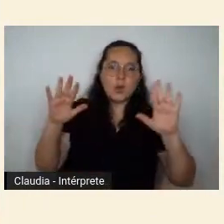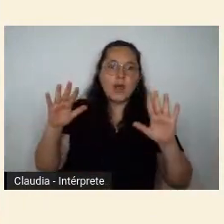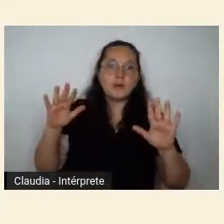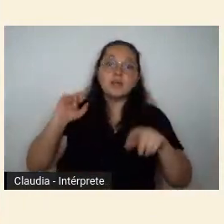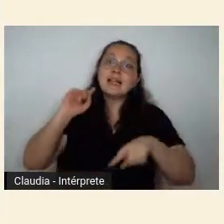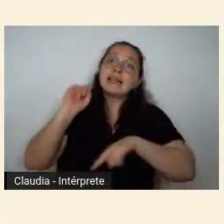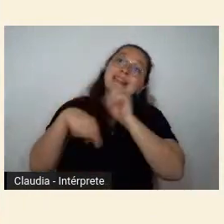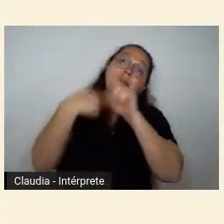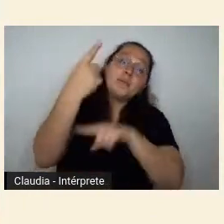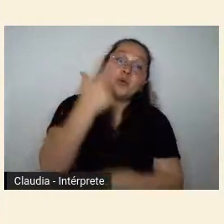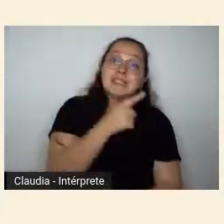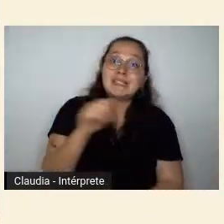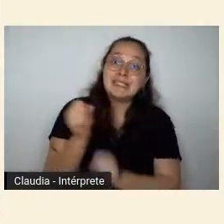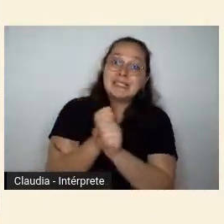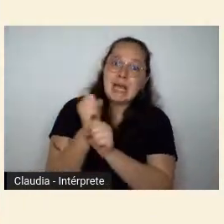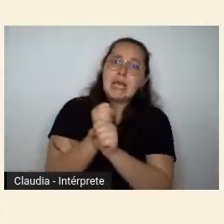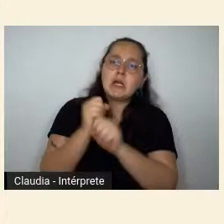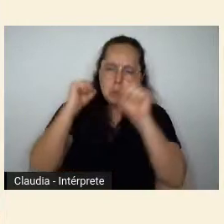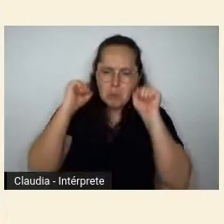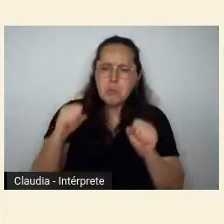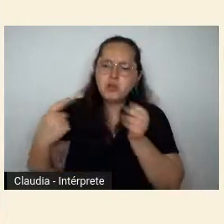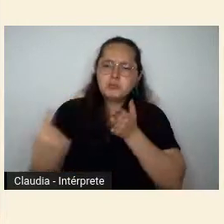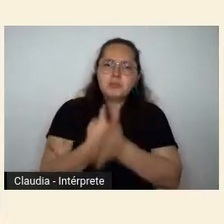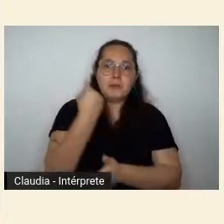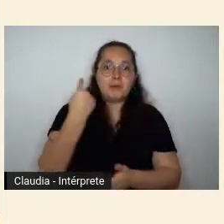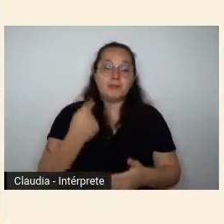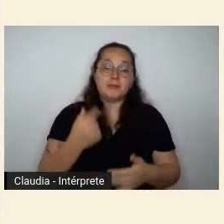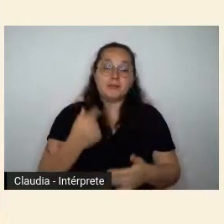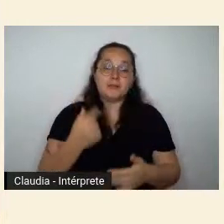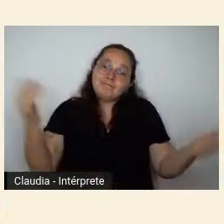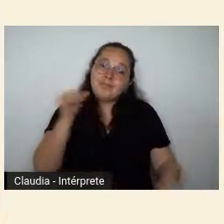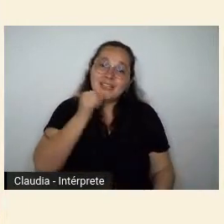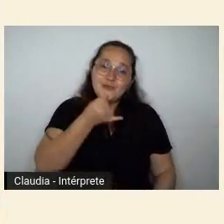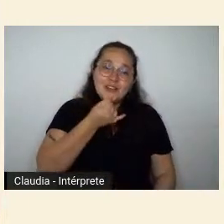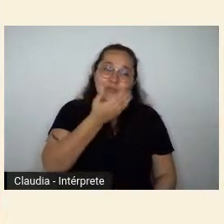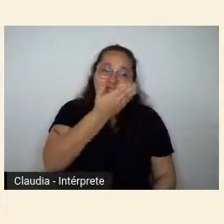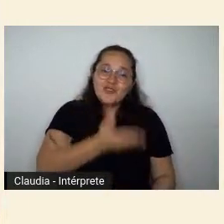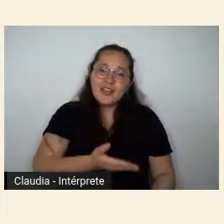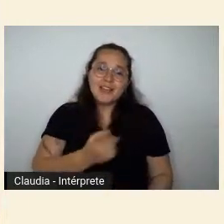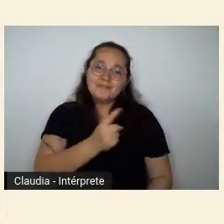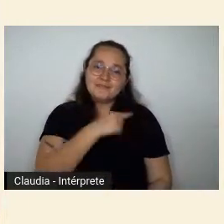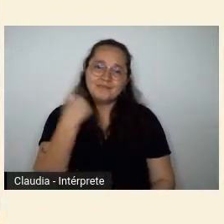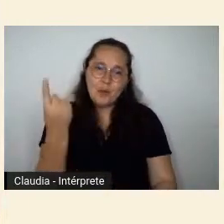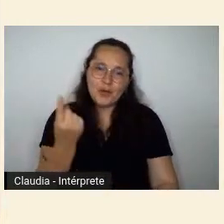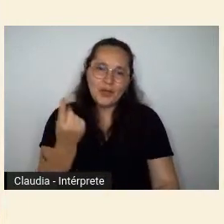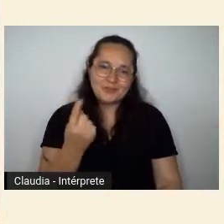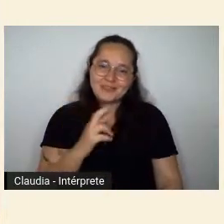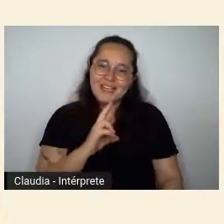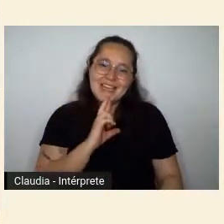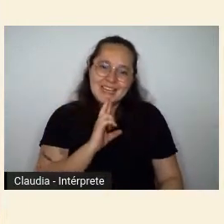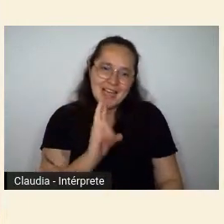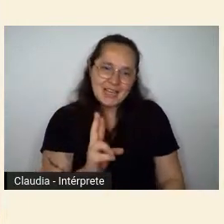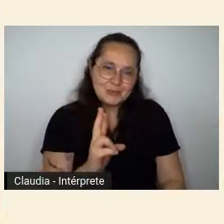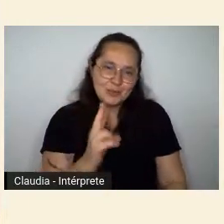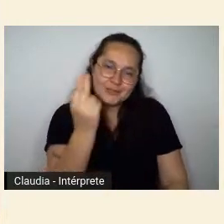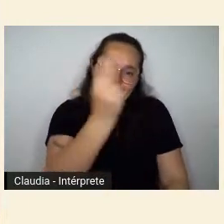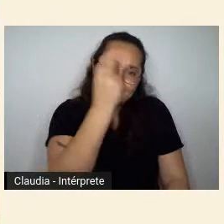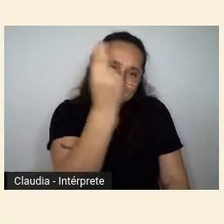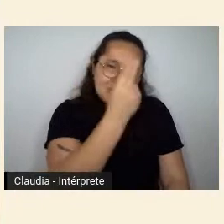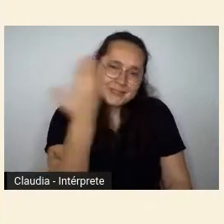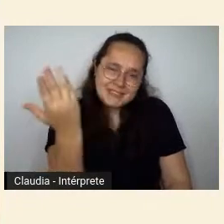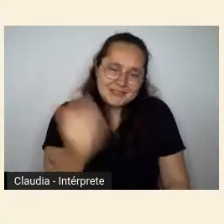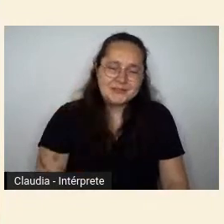o centenário que agora estamos chegando infelizmente Manuel Bandeira não está aqui para responder essa pergunta do que ele acha do centenário